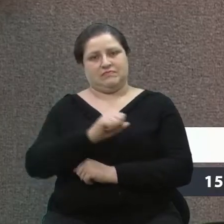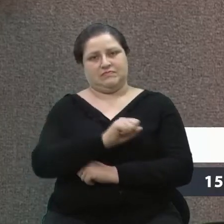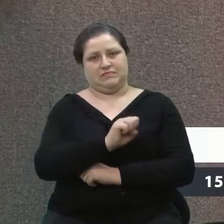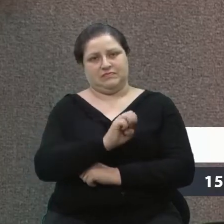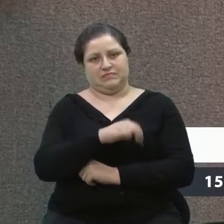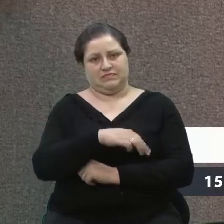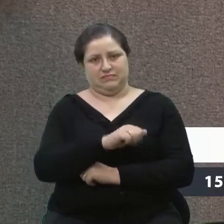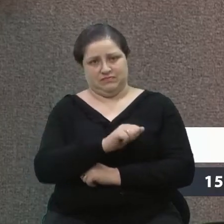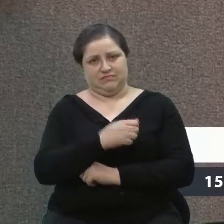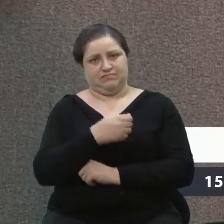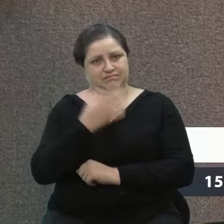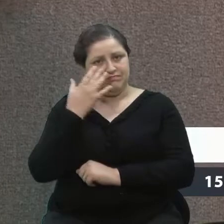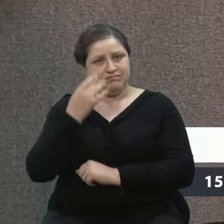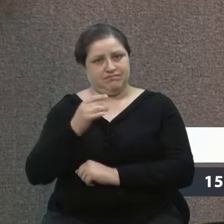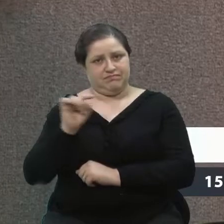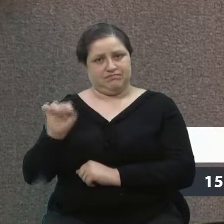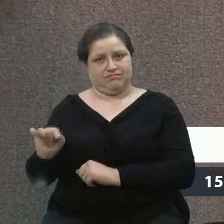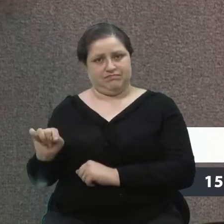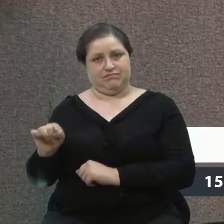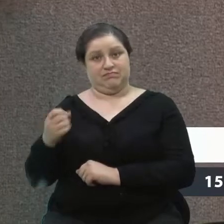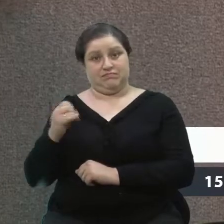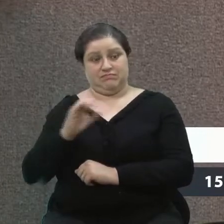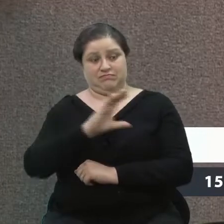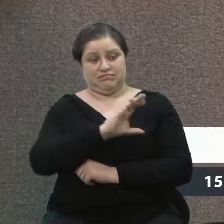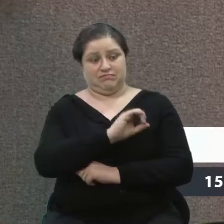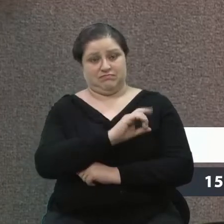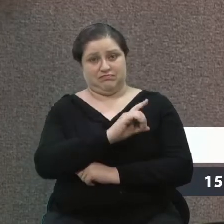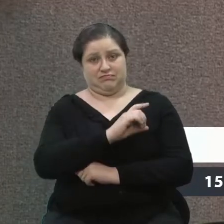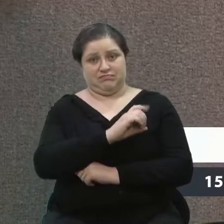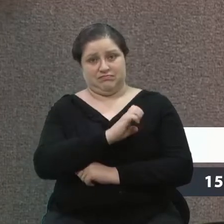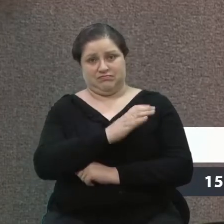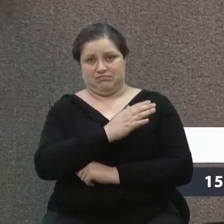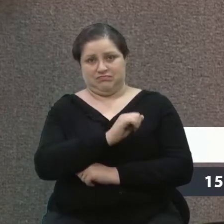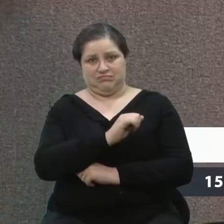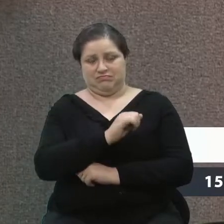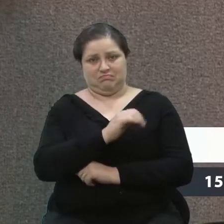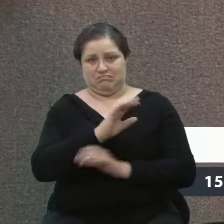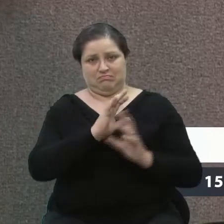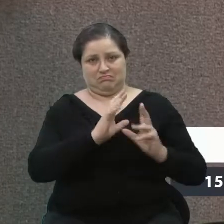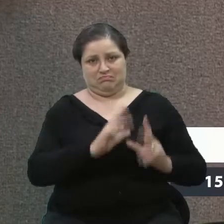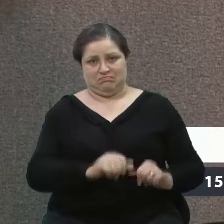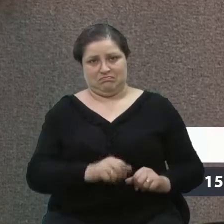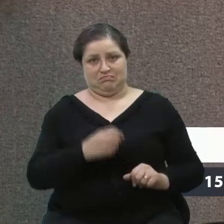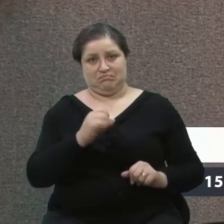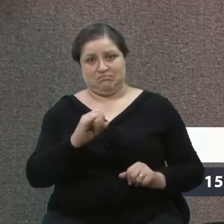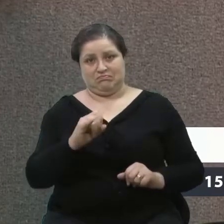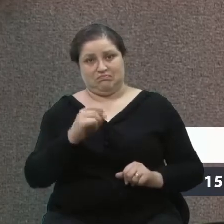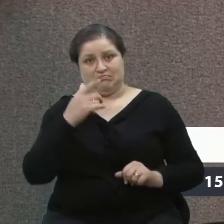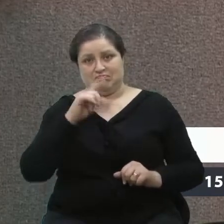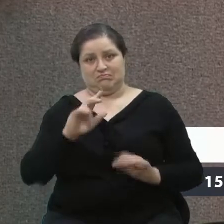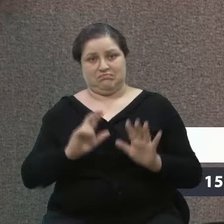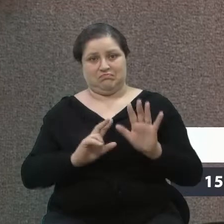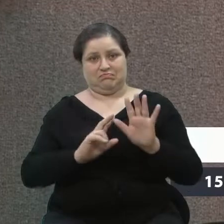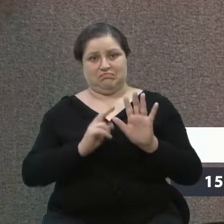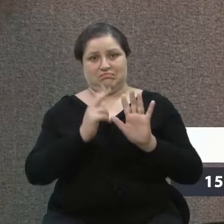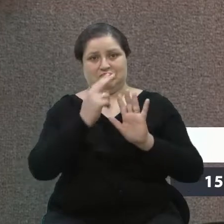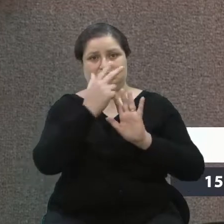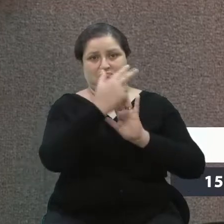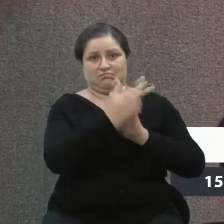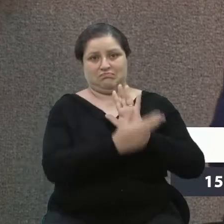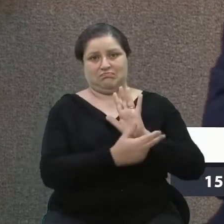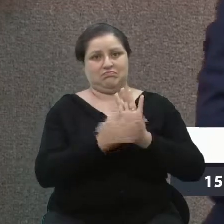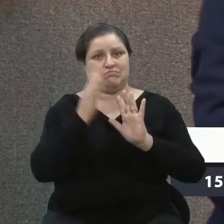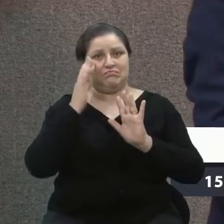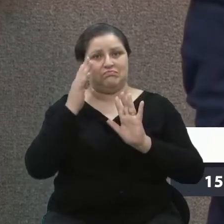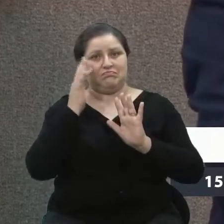nisso, porque se a Codeca não limpar e a SEMA não consegue nem cortar as árvores, imagina como é que nós vamos ficar na cidade daqui a tempo. Sua parte,